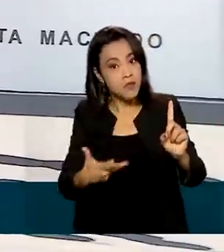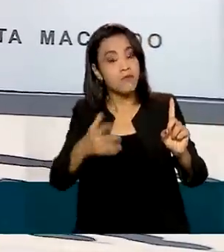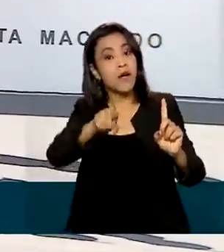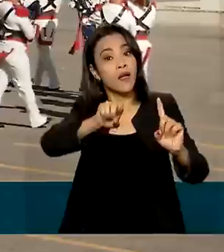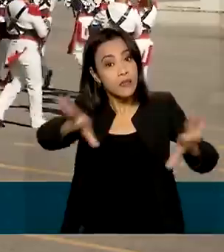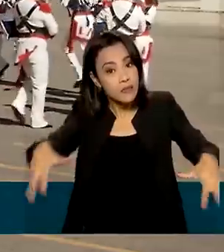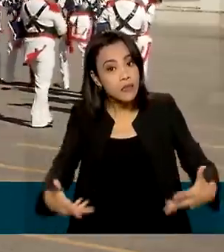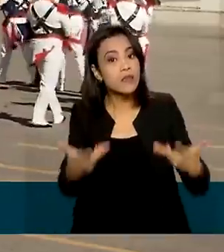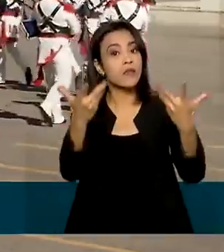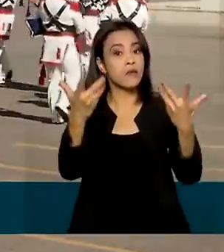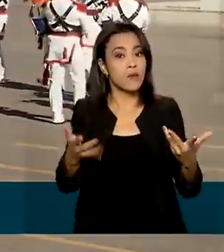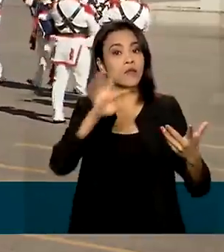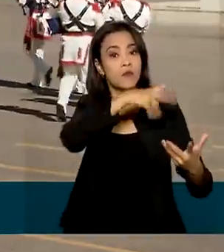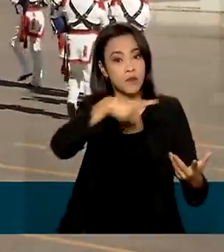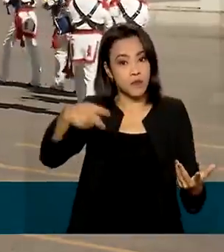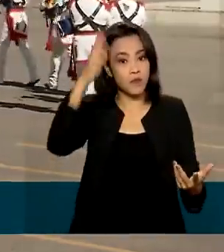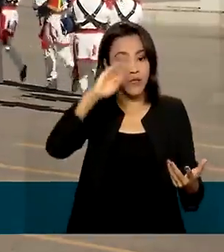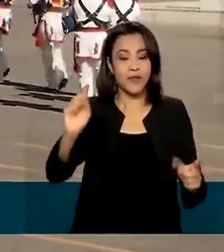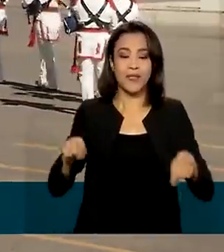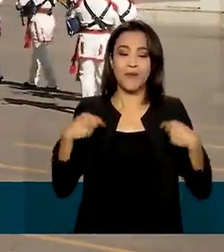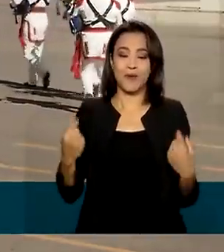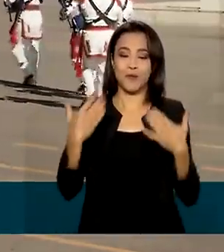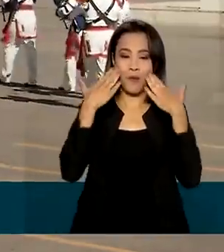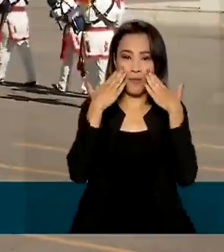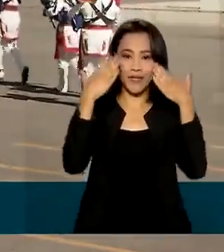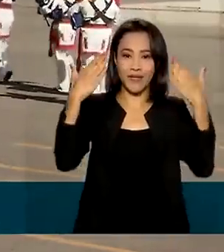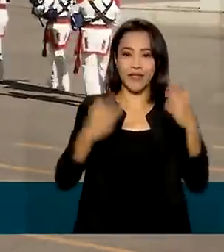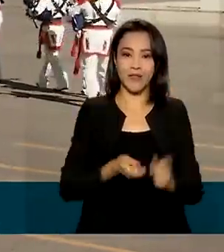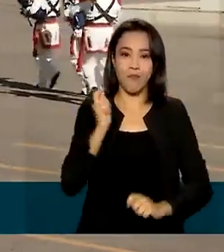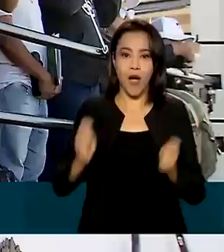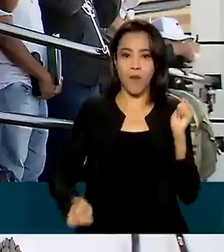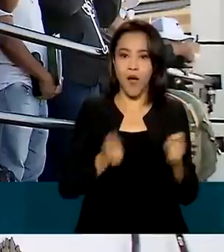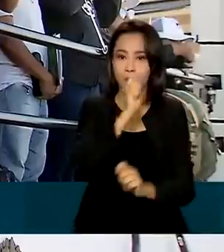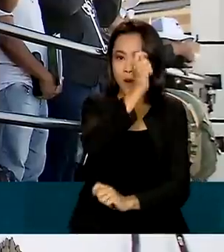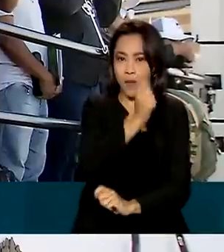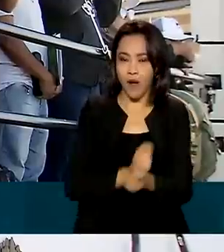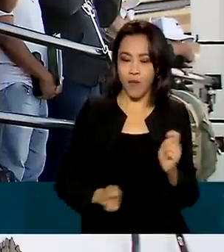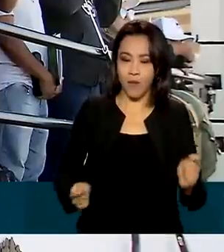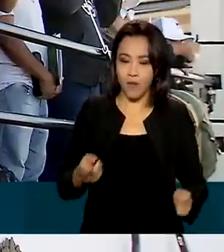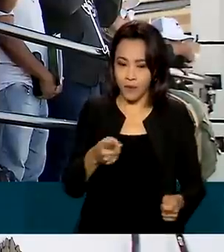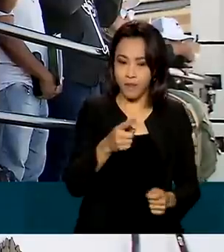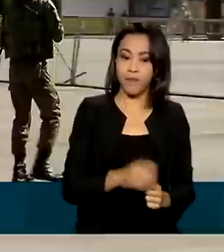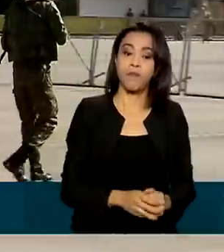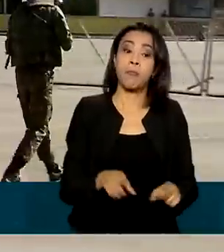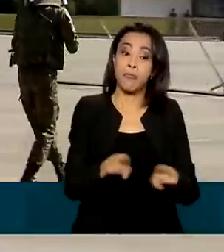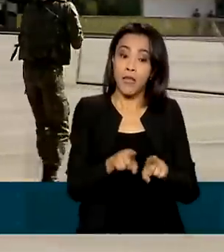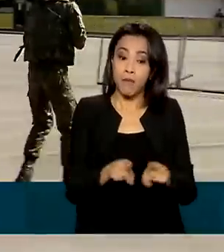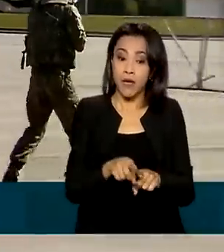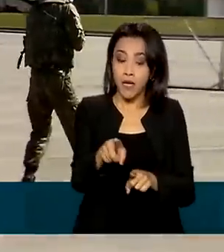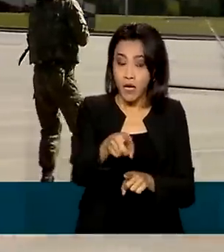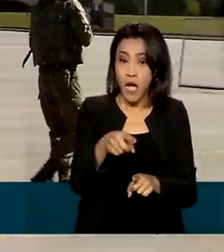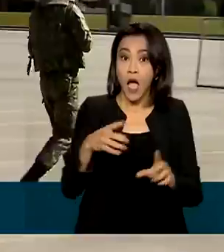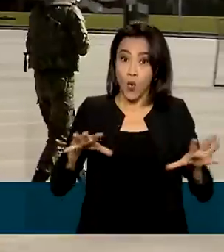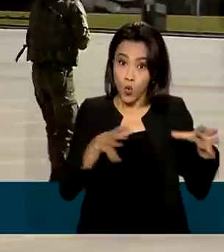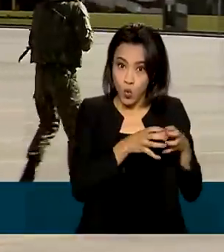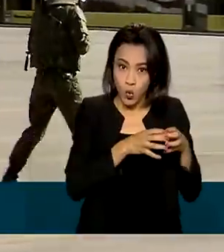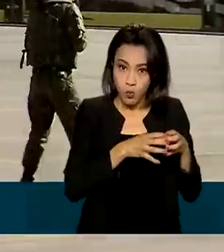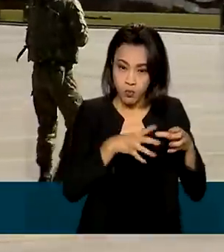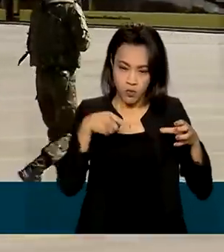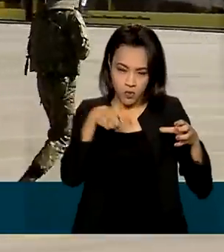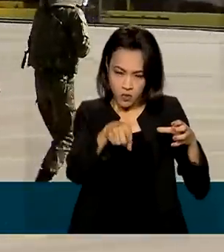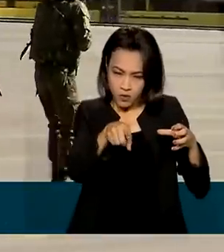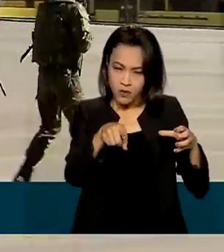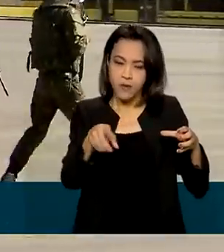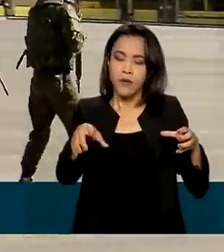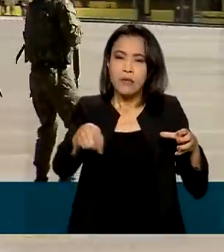República, e uma apresentação da Banda Marcial do Exército. Além disso, a Força Nacional simulou uma